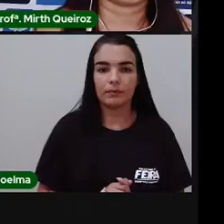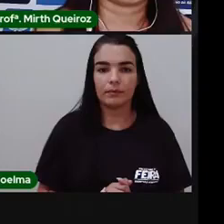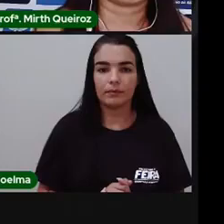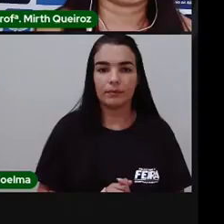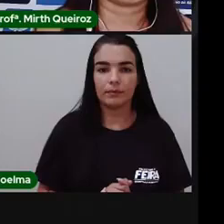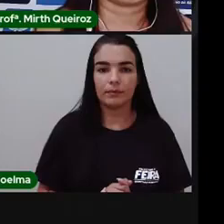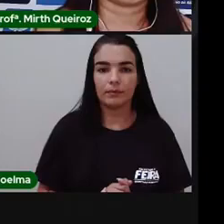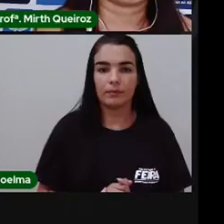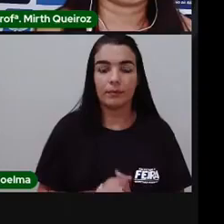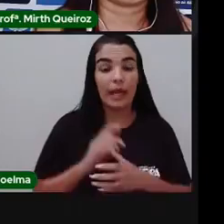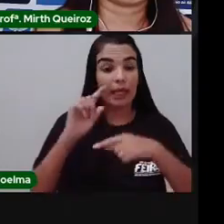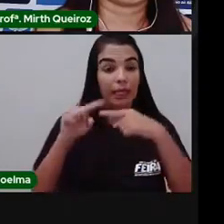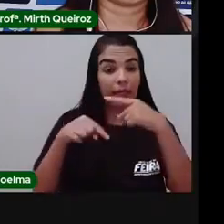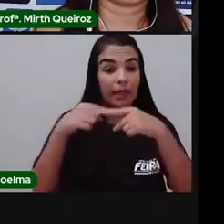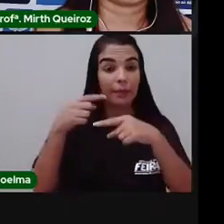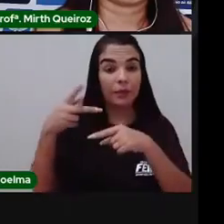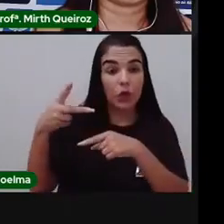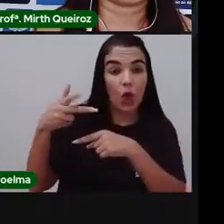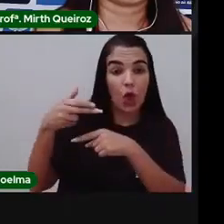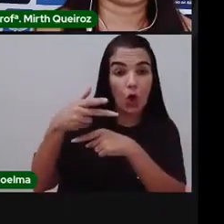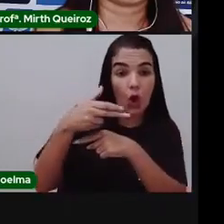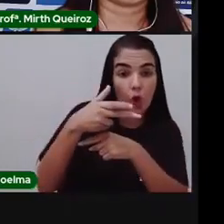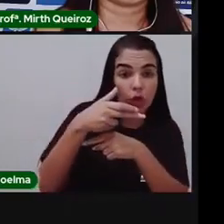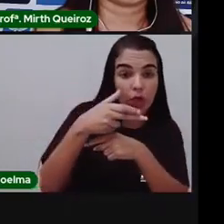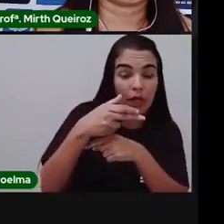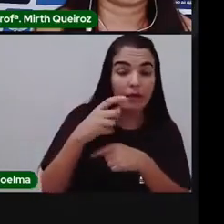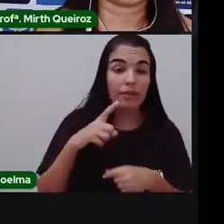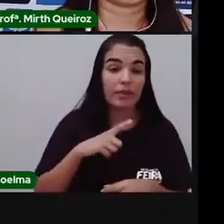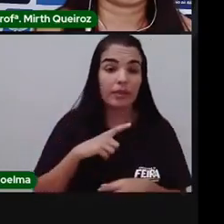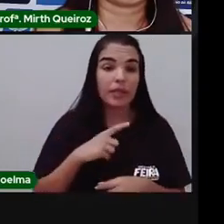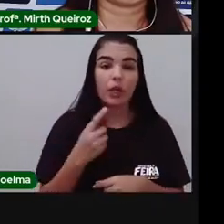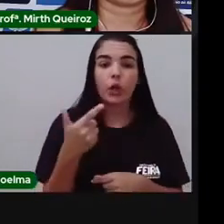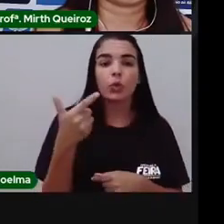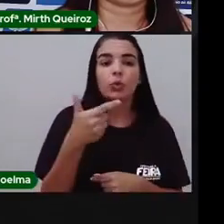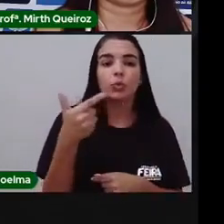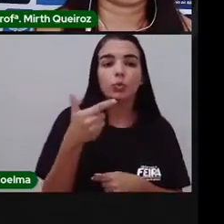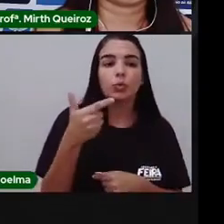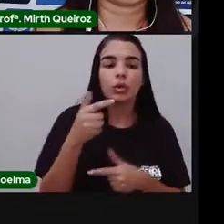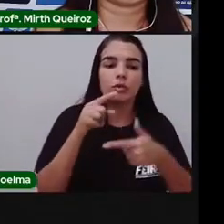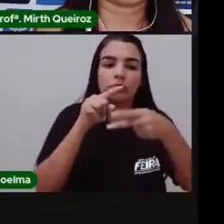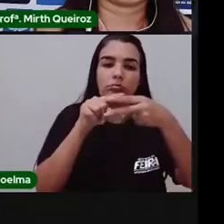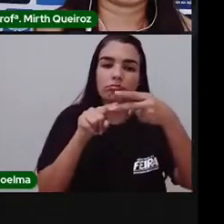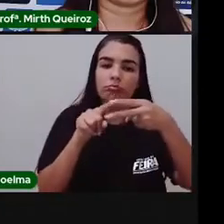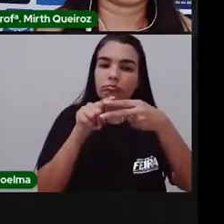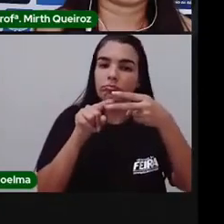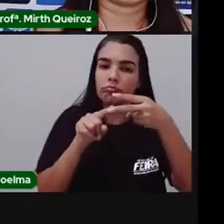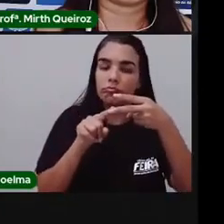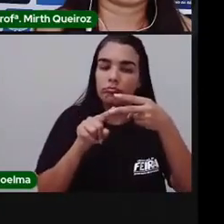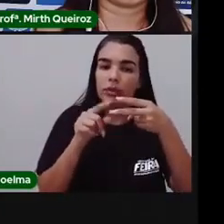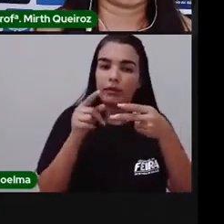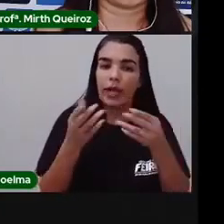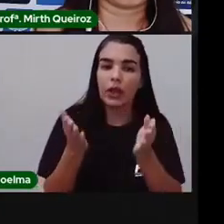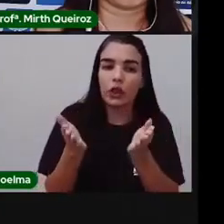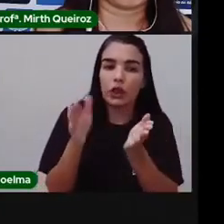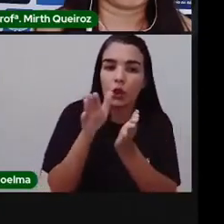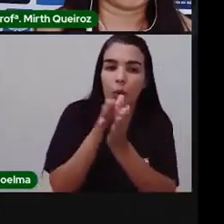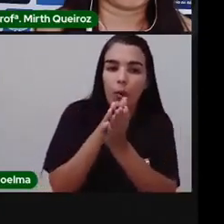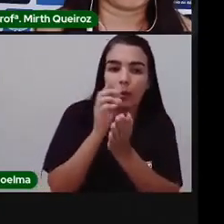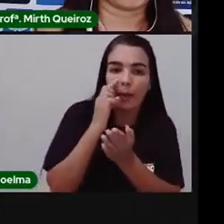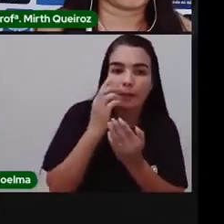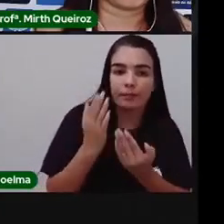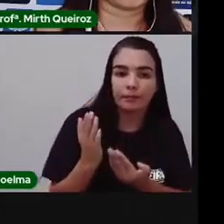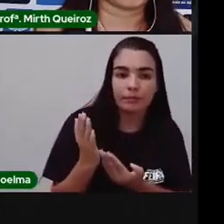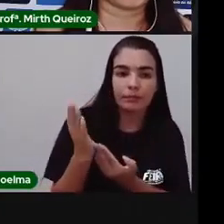Depois que vocês cortarem ao meio, vocês vão ter duas partes. Vocês vão usar agora só uma parte. dobra ela ao meio de novo.